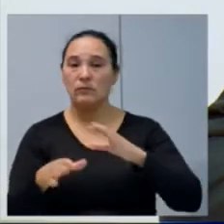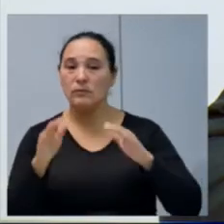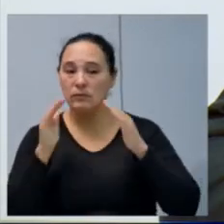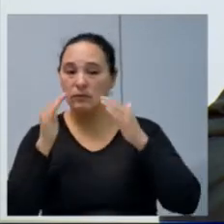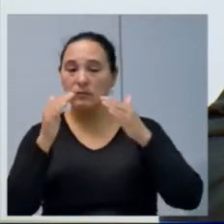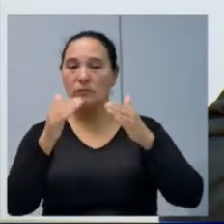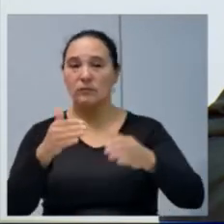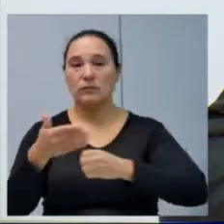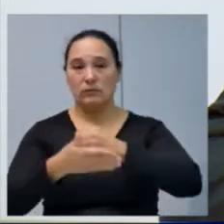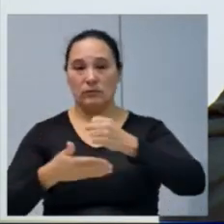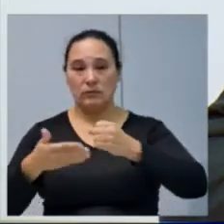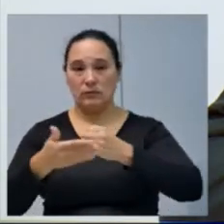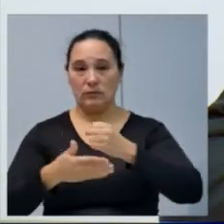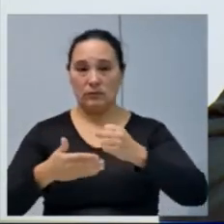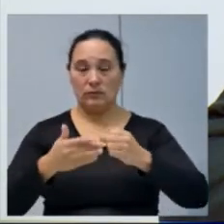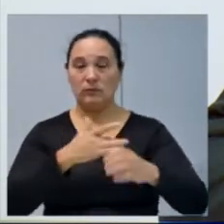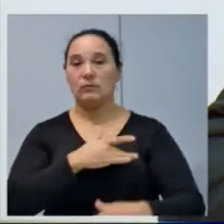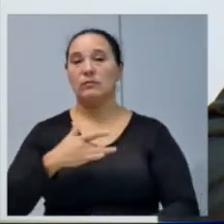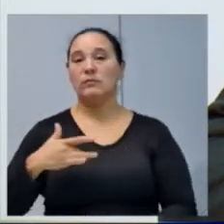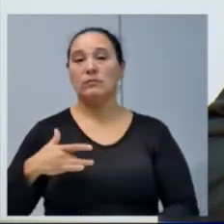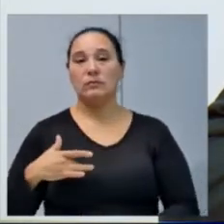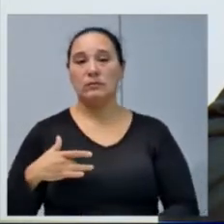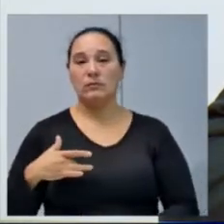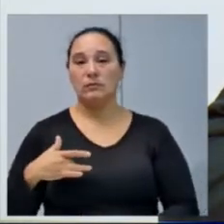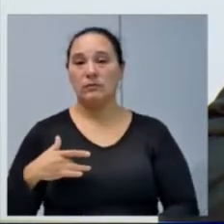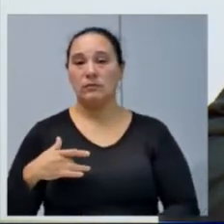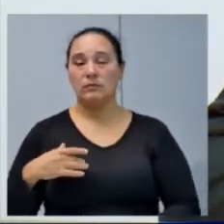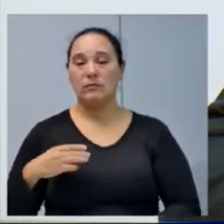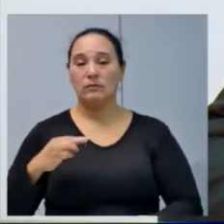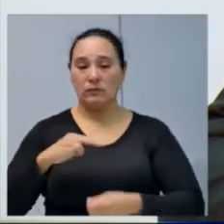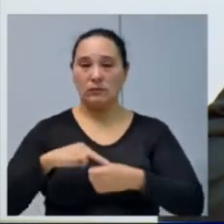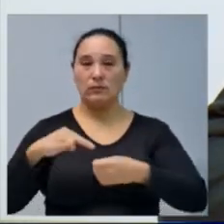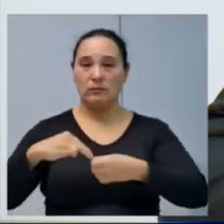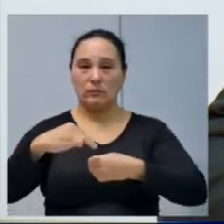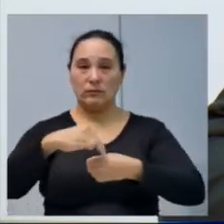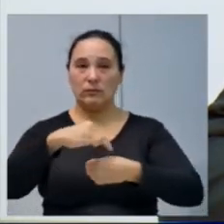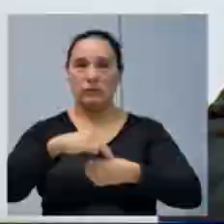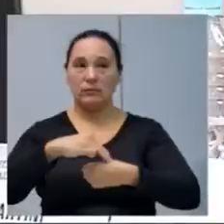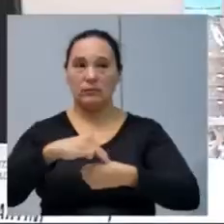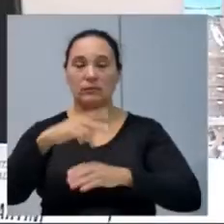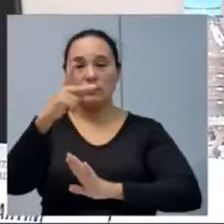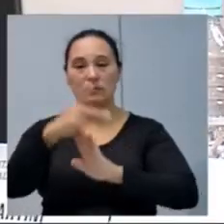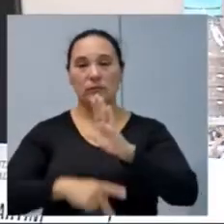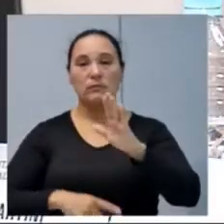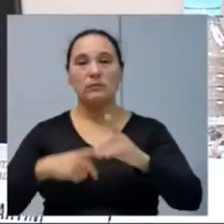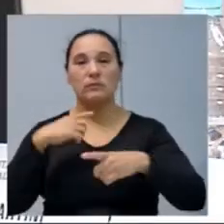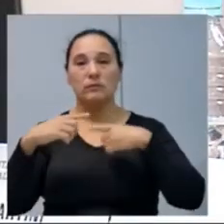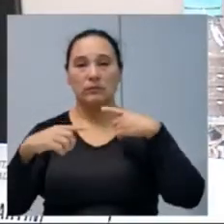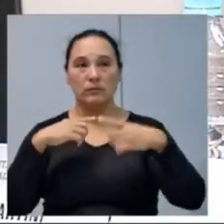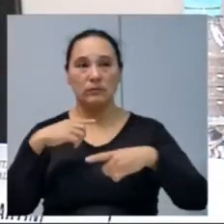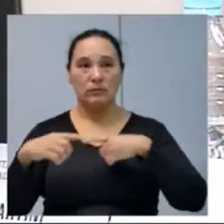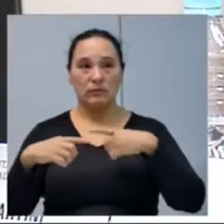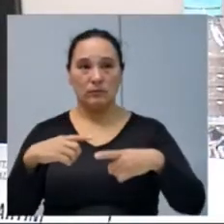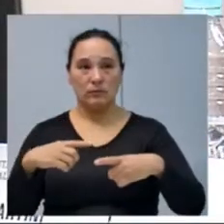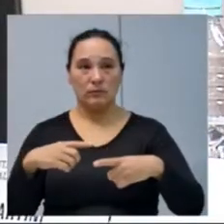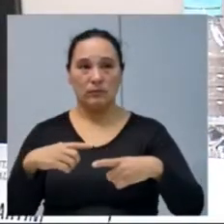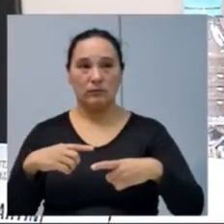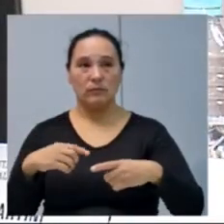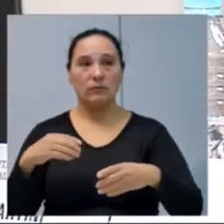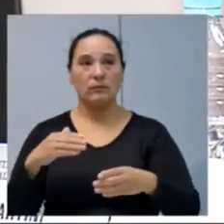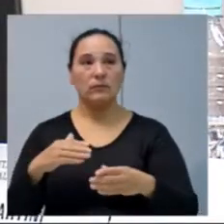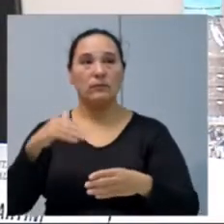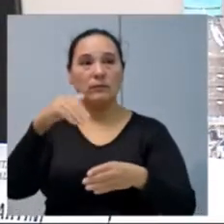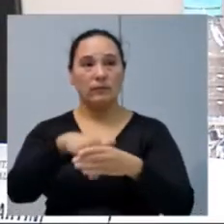básica no Ministério da Saúde Municipal. Projeto está em discussão, em